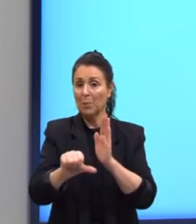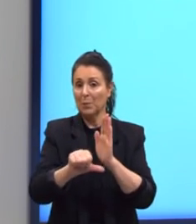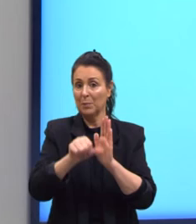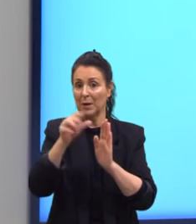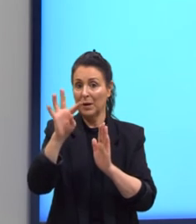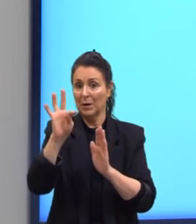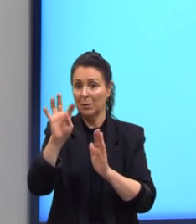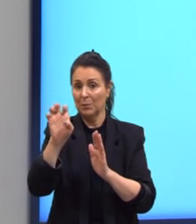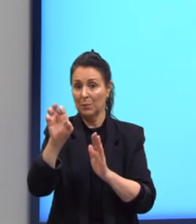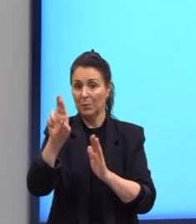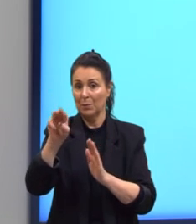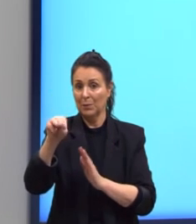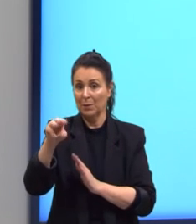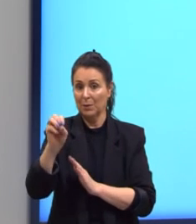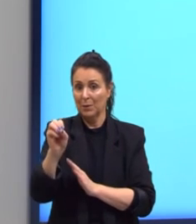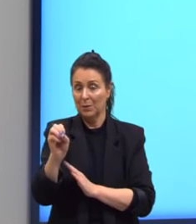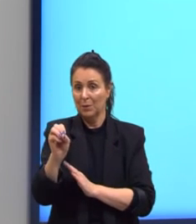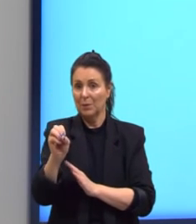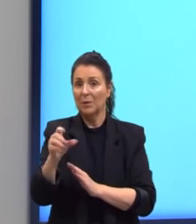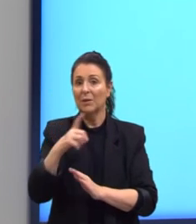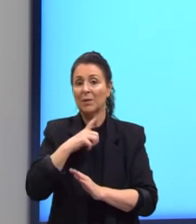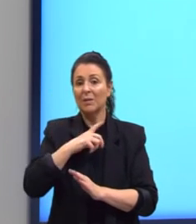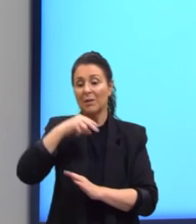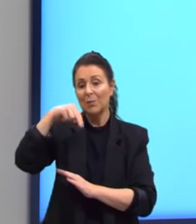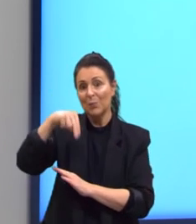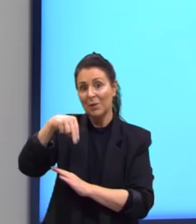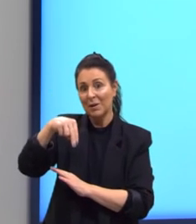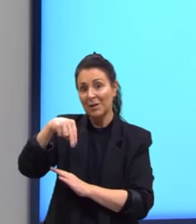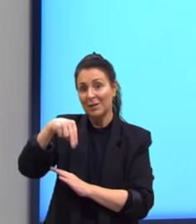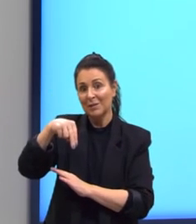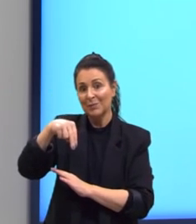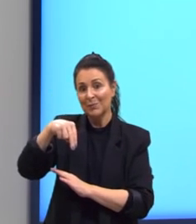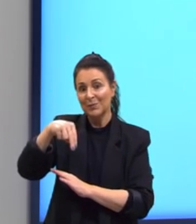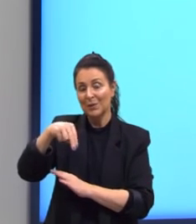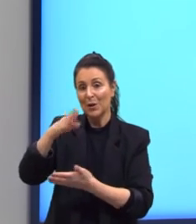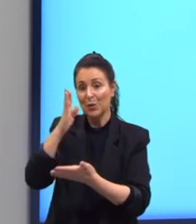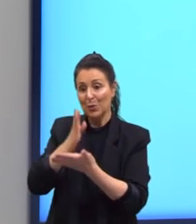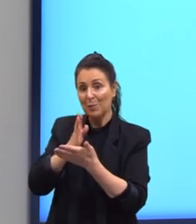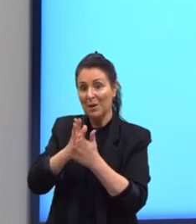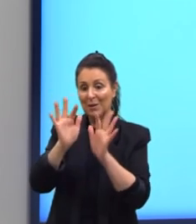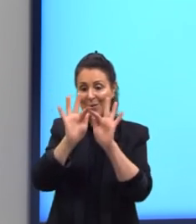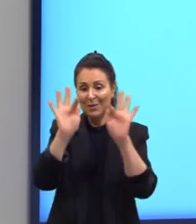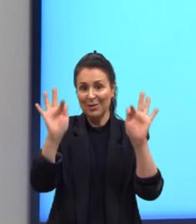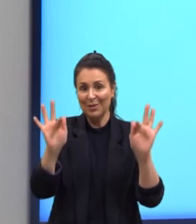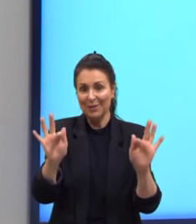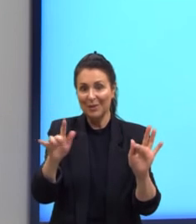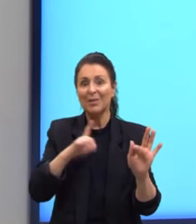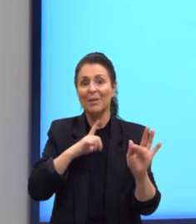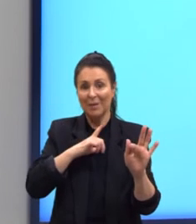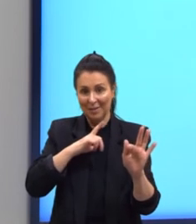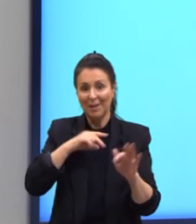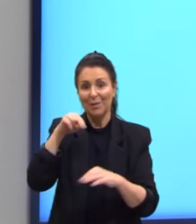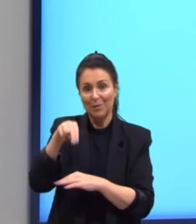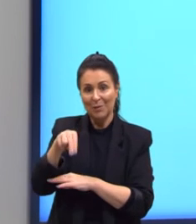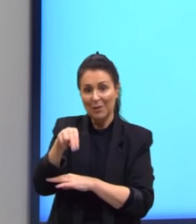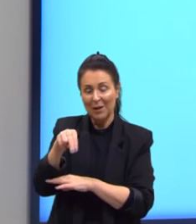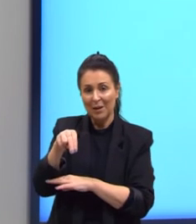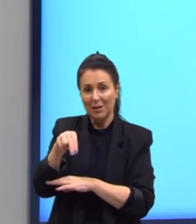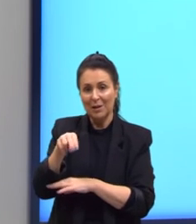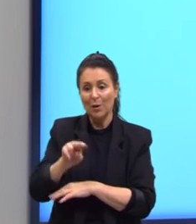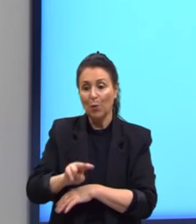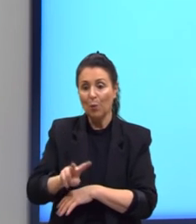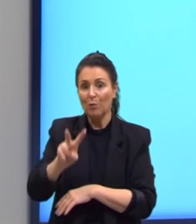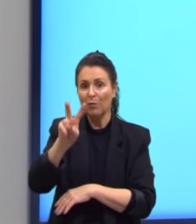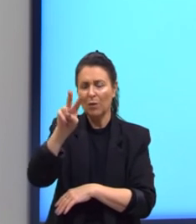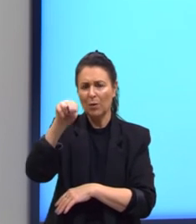assim como aqui nós temos esse n aqui no meio da fórmula nós também temos o n o valor